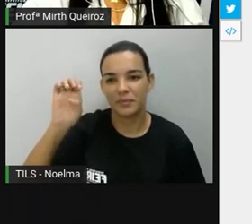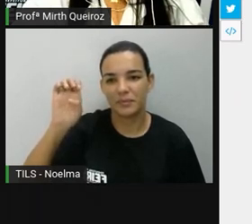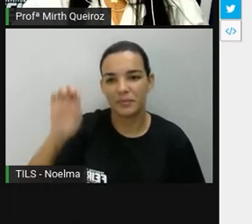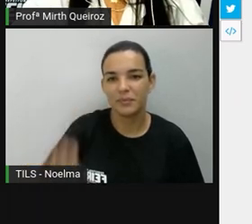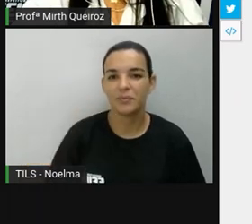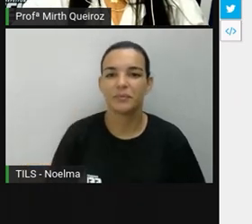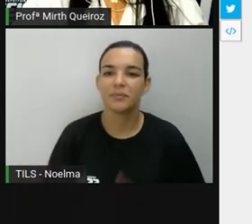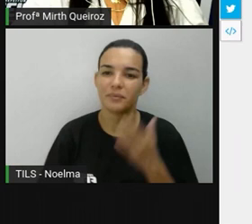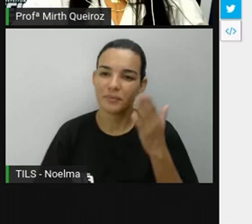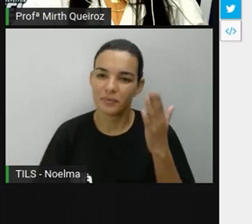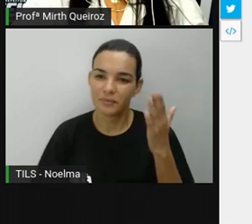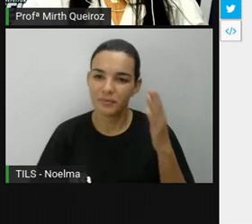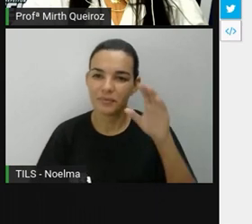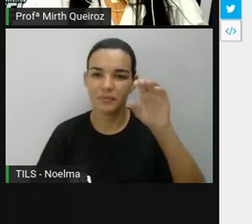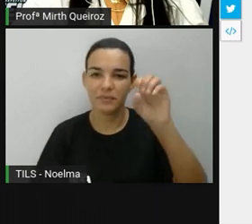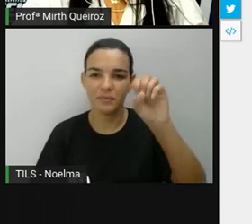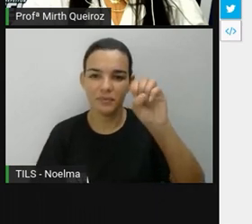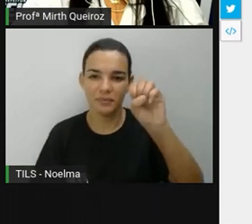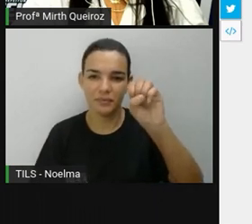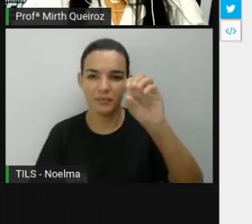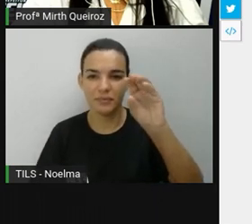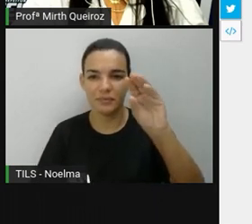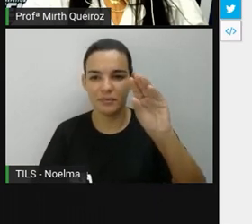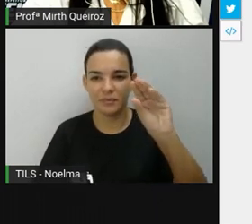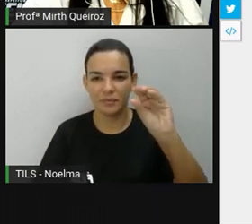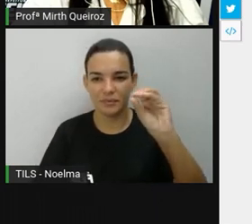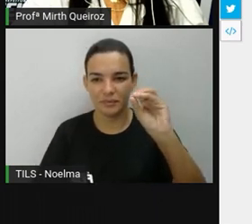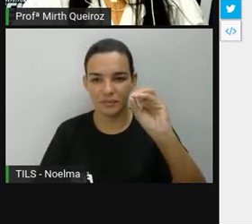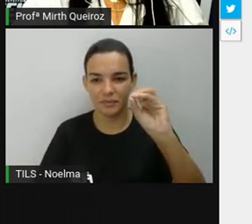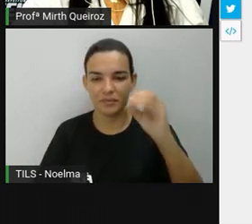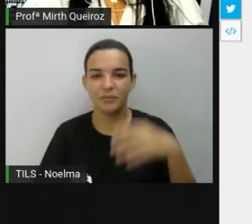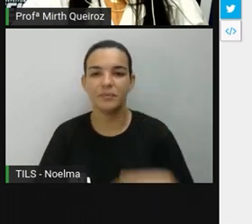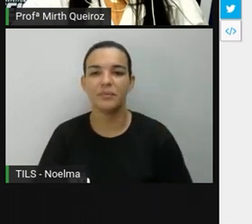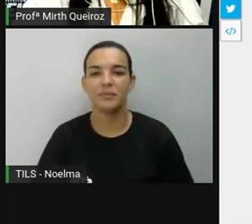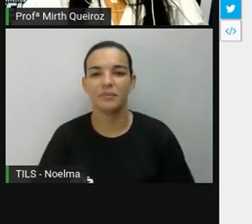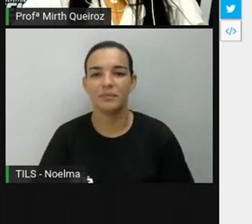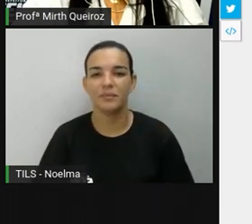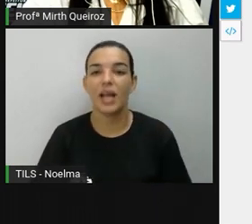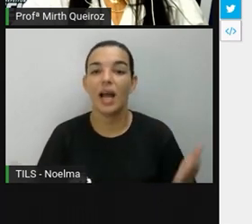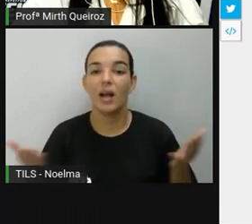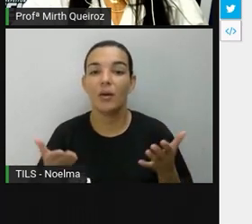Sudoeste entre o Sul e o Oeste e